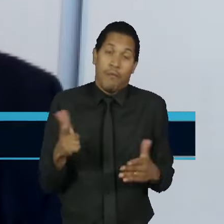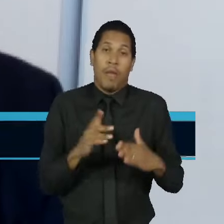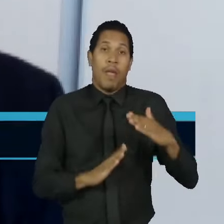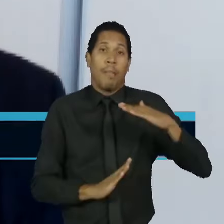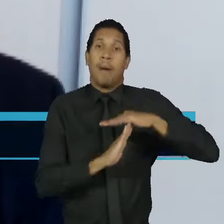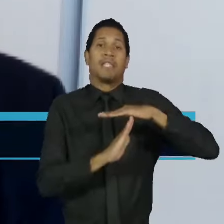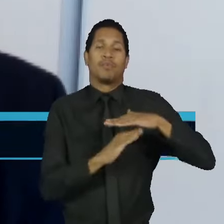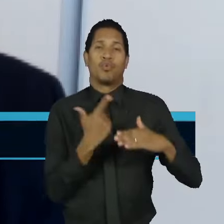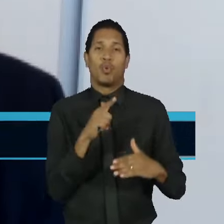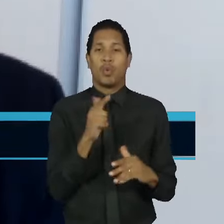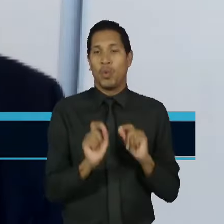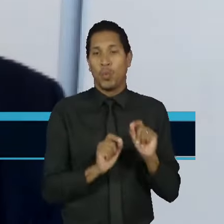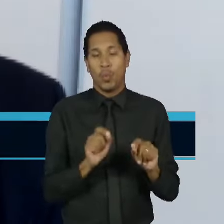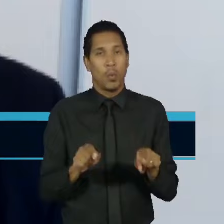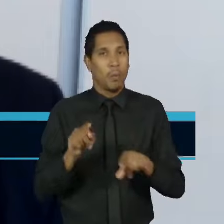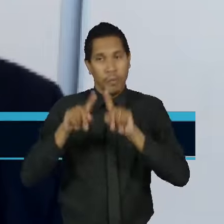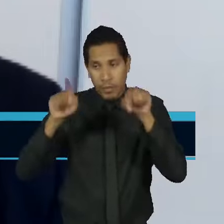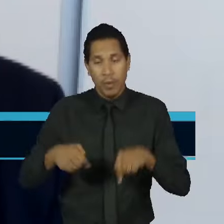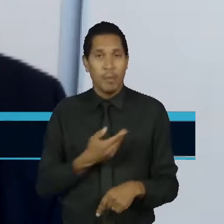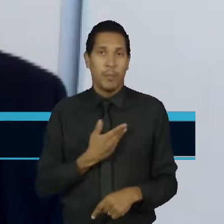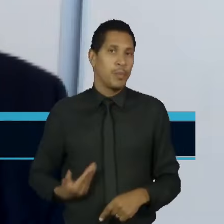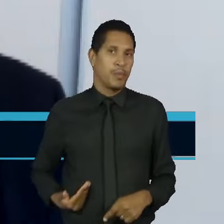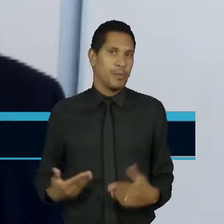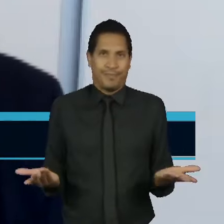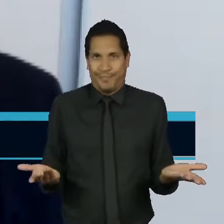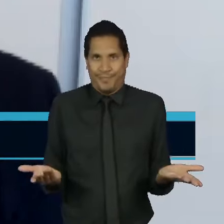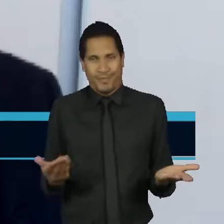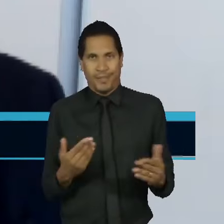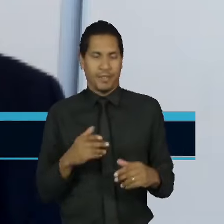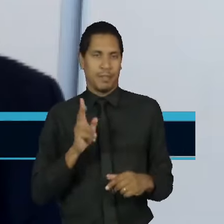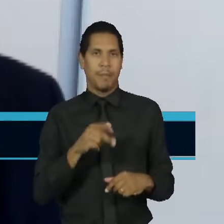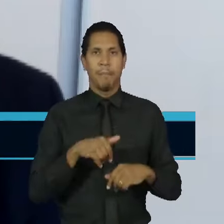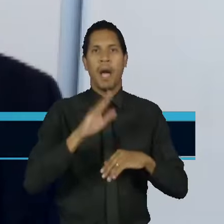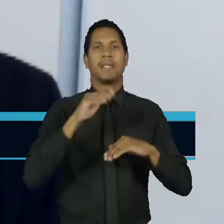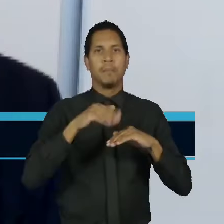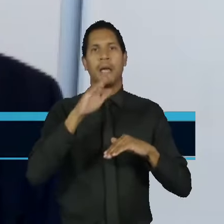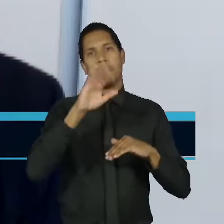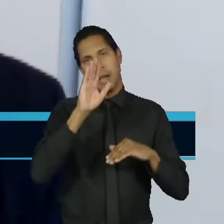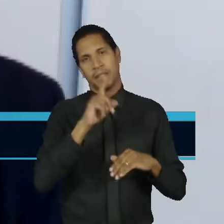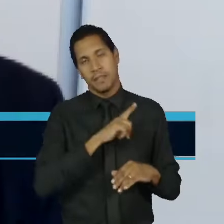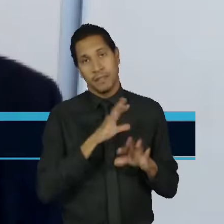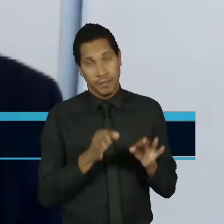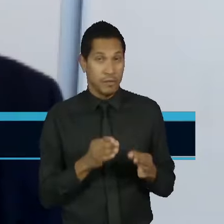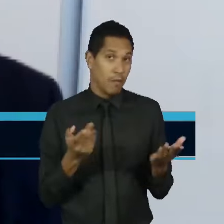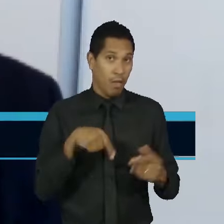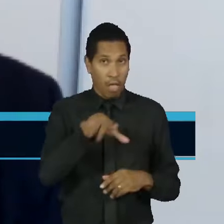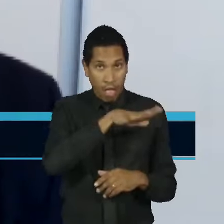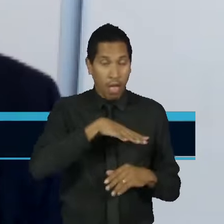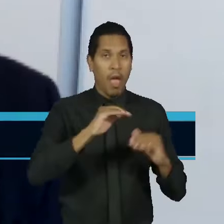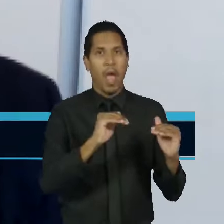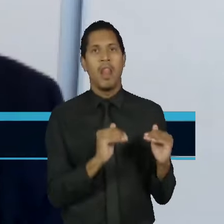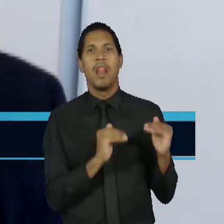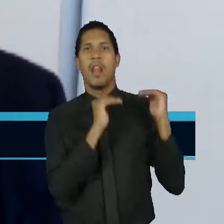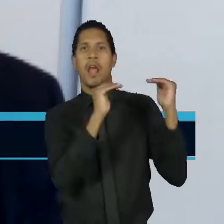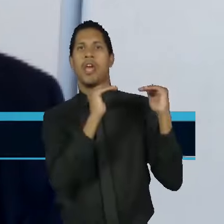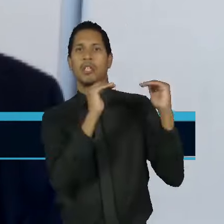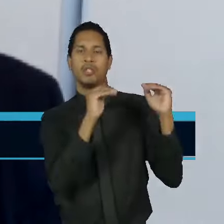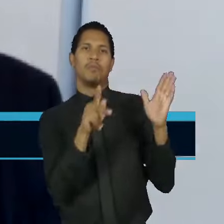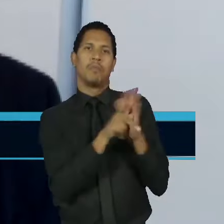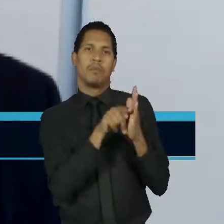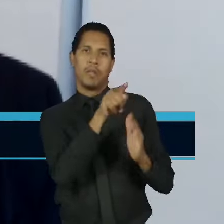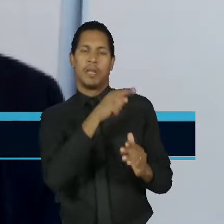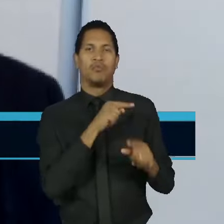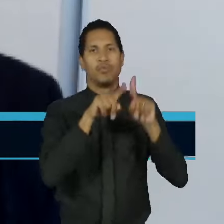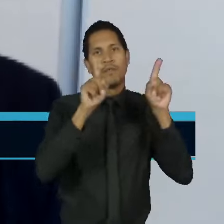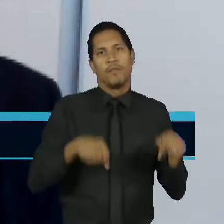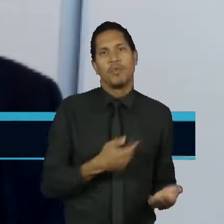de que um servidor público deva ganhar. Então, se compõe aqui uma grande elite do serviço público, que são